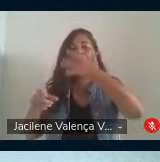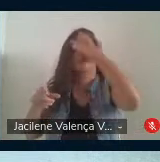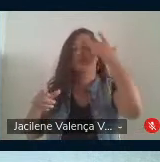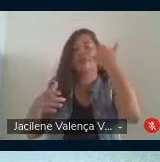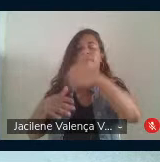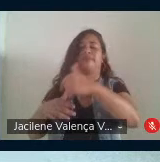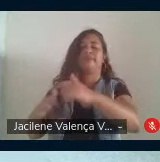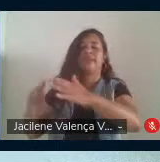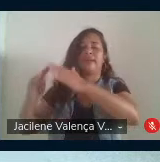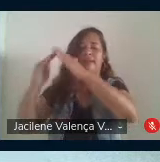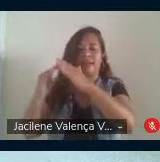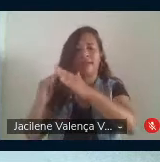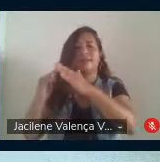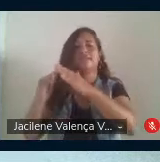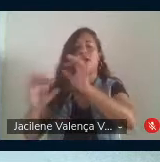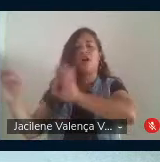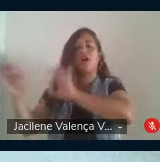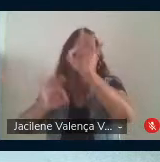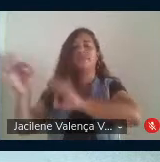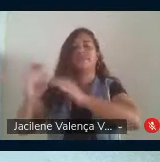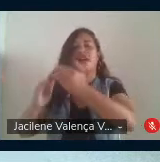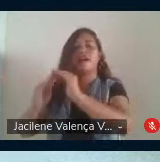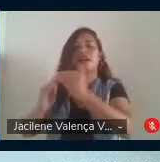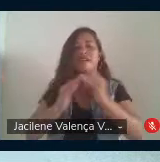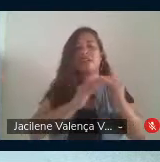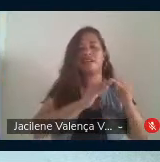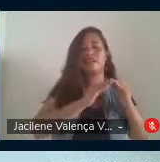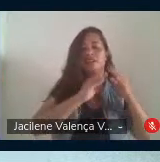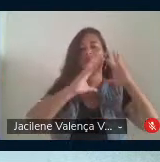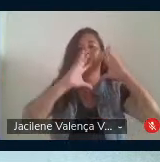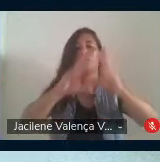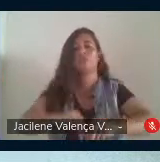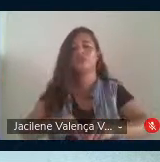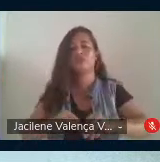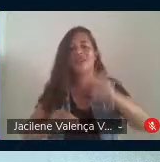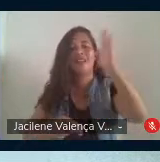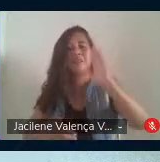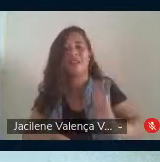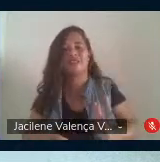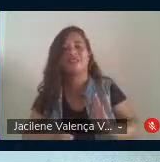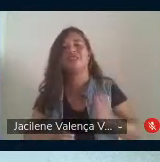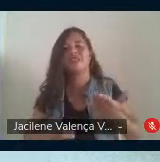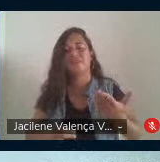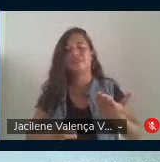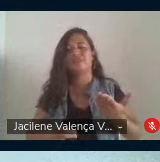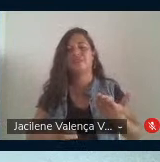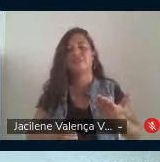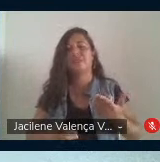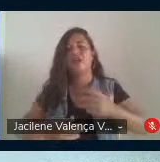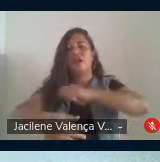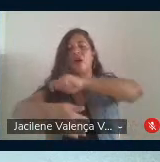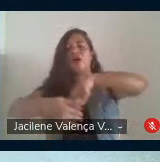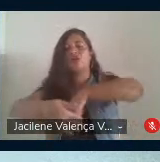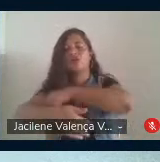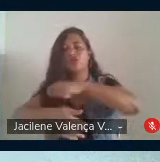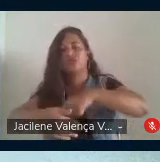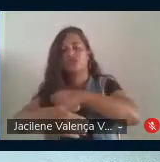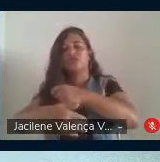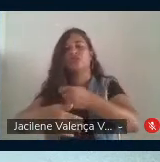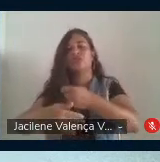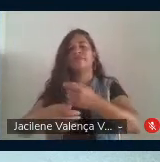organizando nas periferias de todo o Brasil as cozinhas solidárias, os bancos